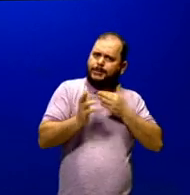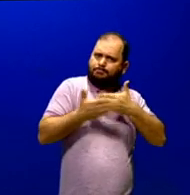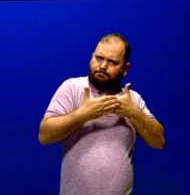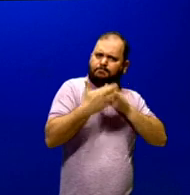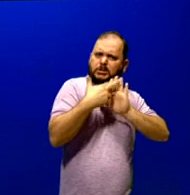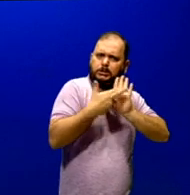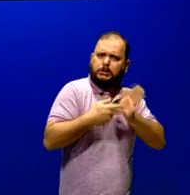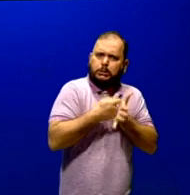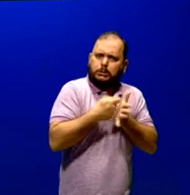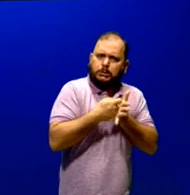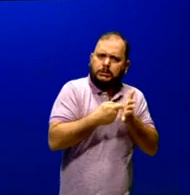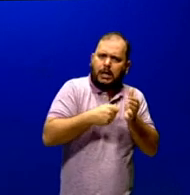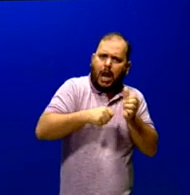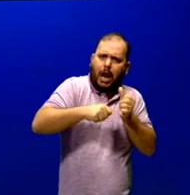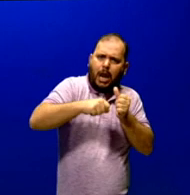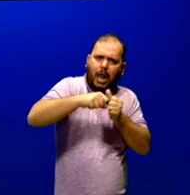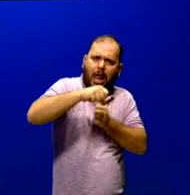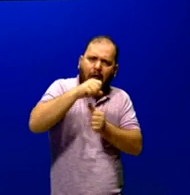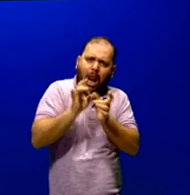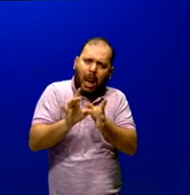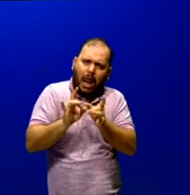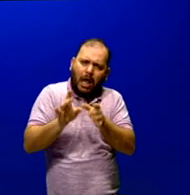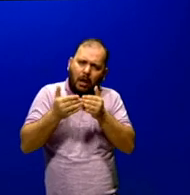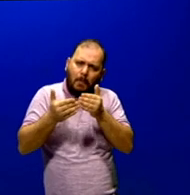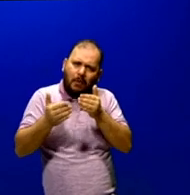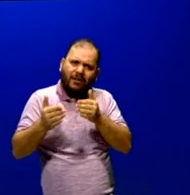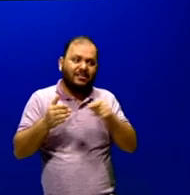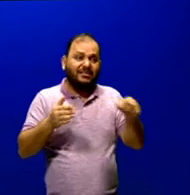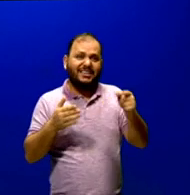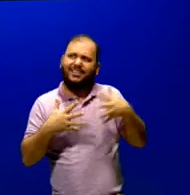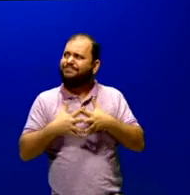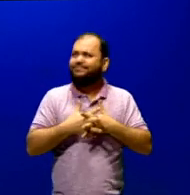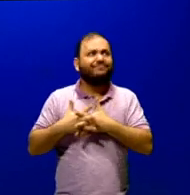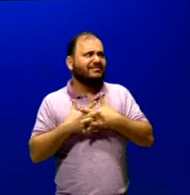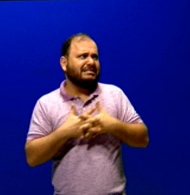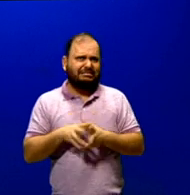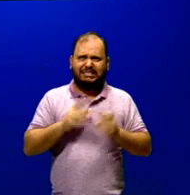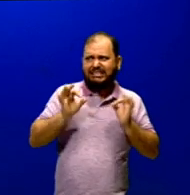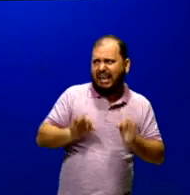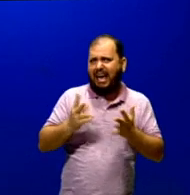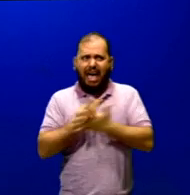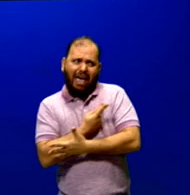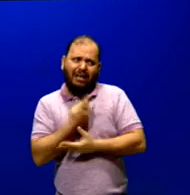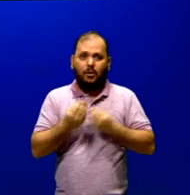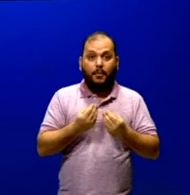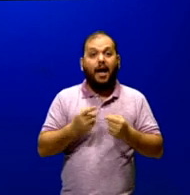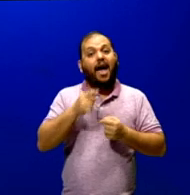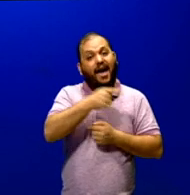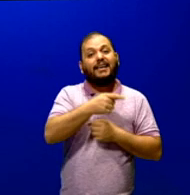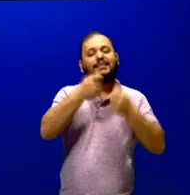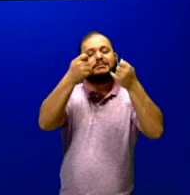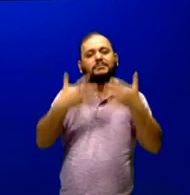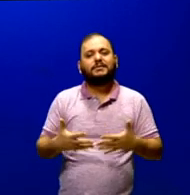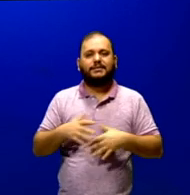ele está um pouco confuso com essa ideia de permanecer em alerta, certo? E aí ele termina aqui falando assim, ainda